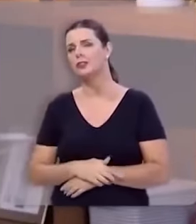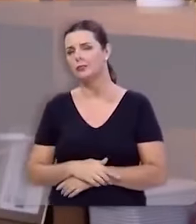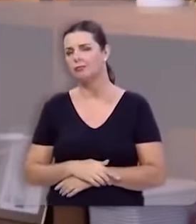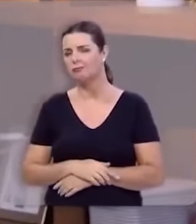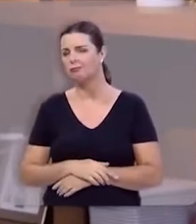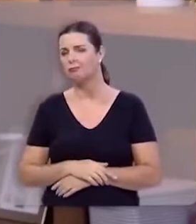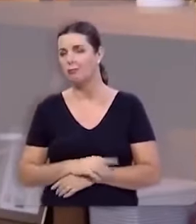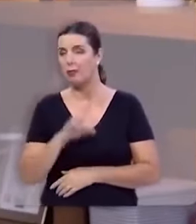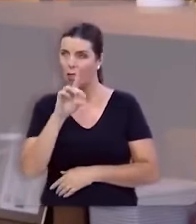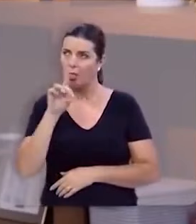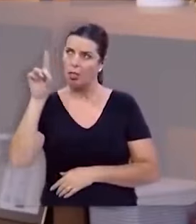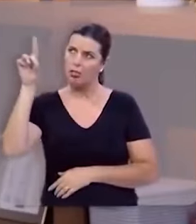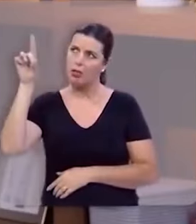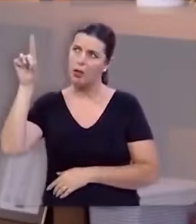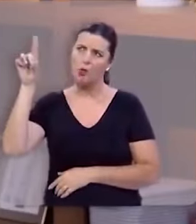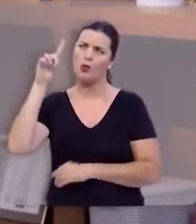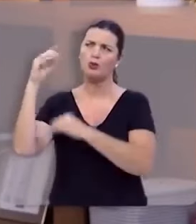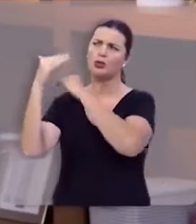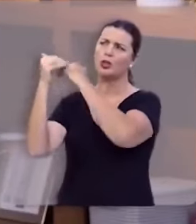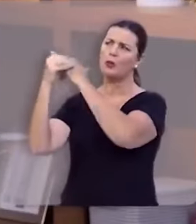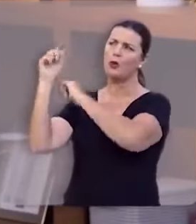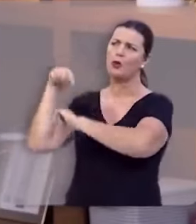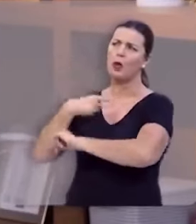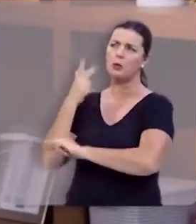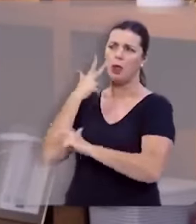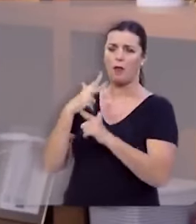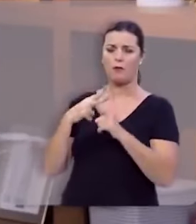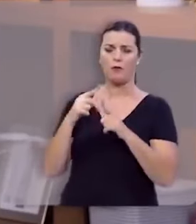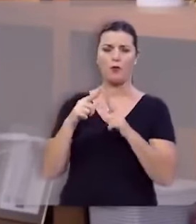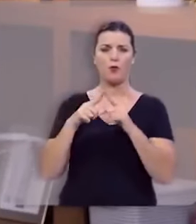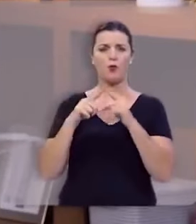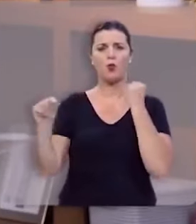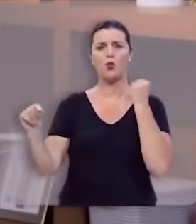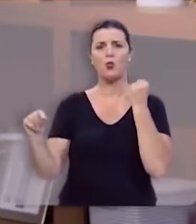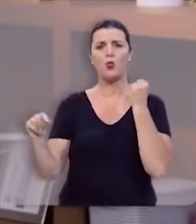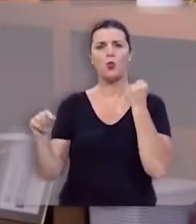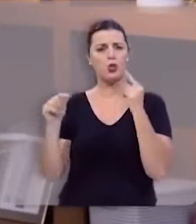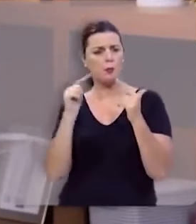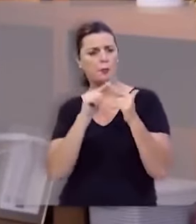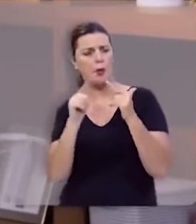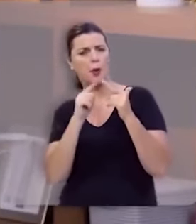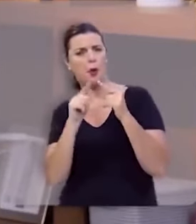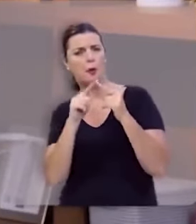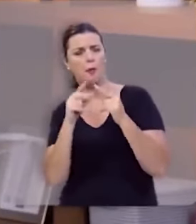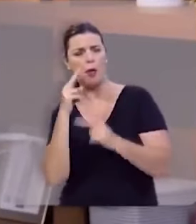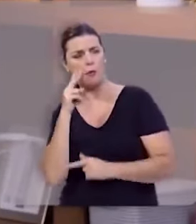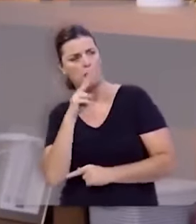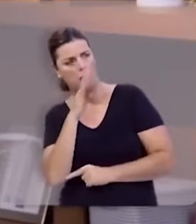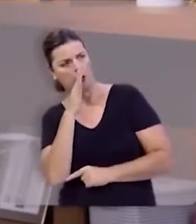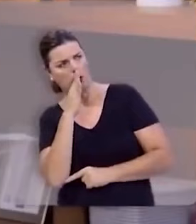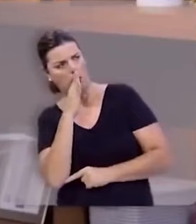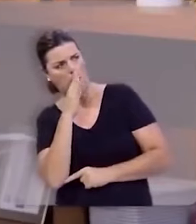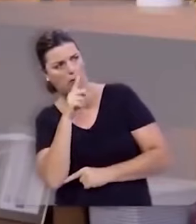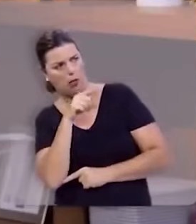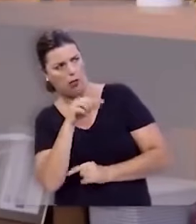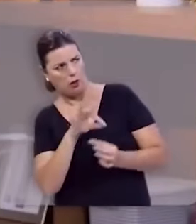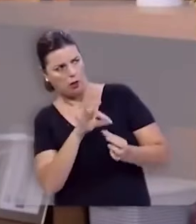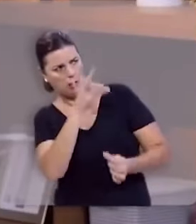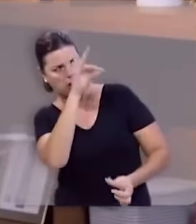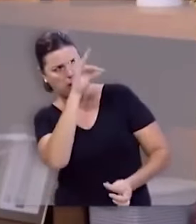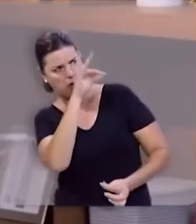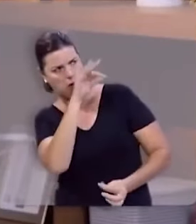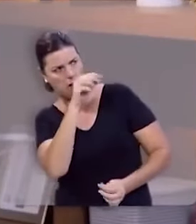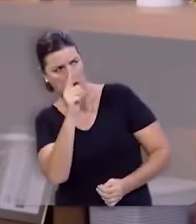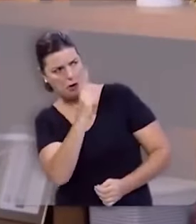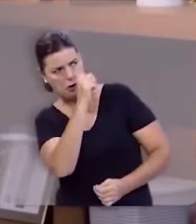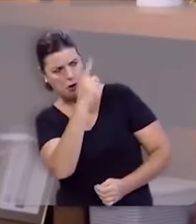Deus não nos chamou para fugir dos gigantes nem mesmo para medir a altura dos gigantes mas para vencer os